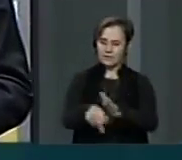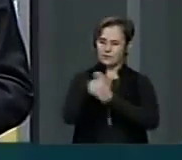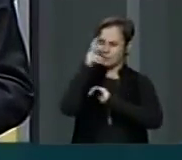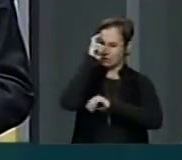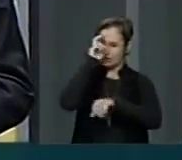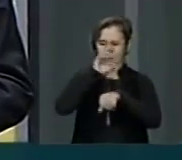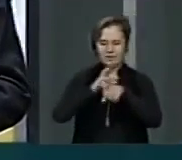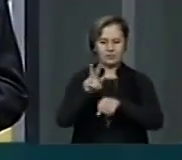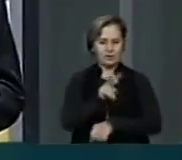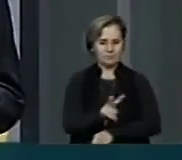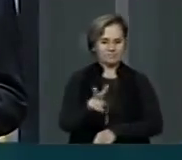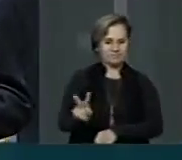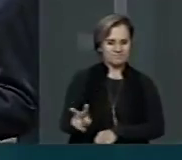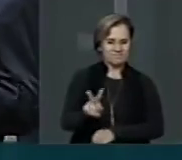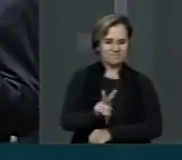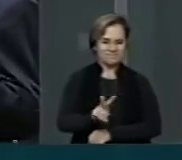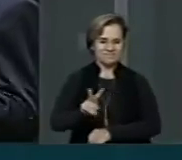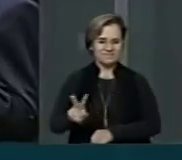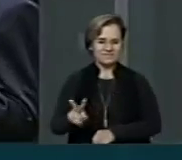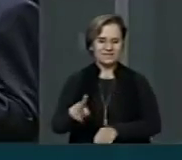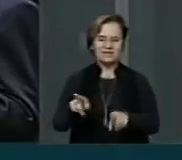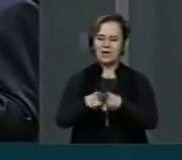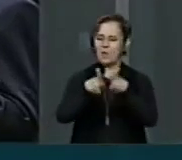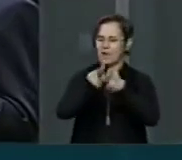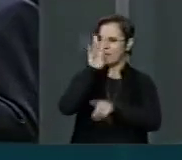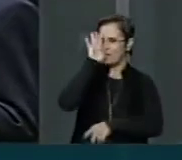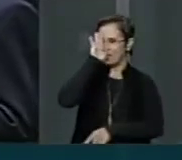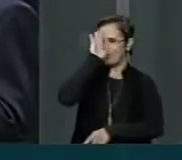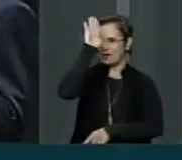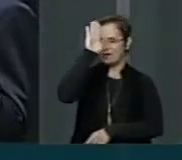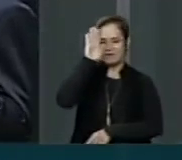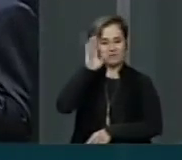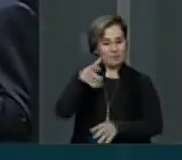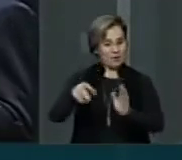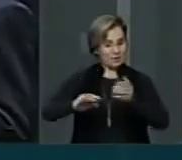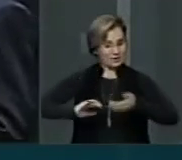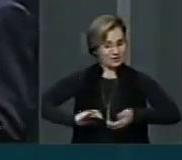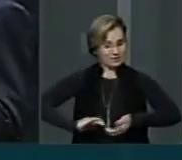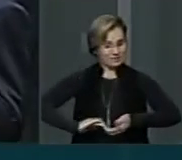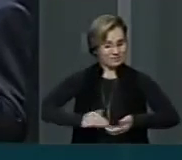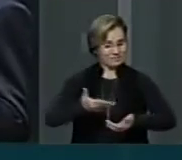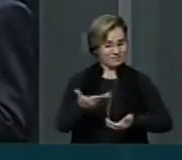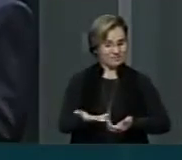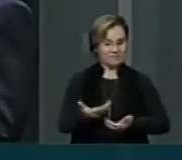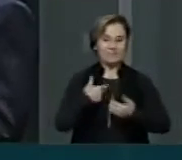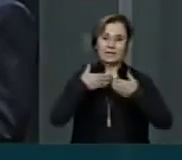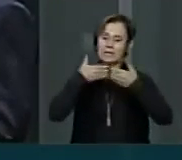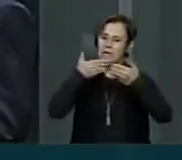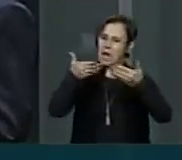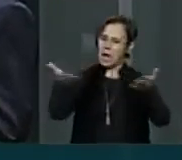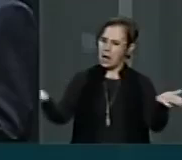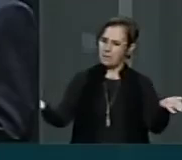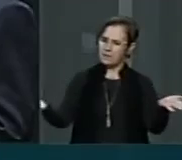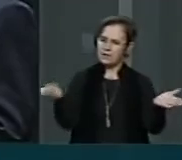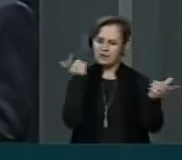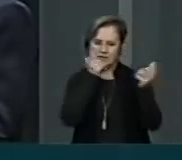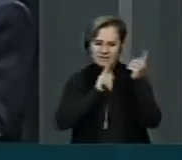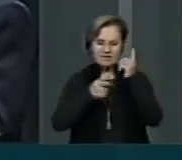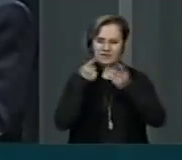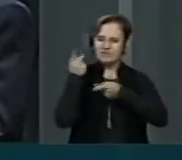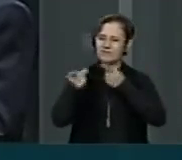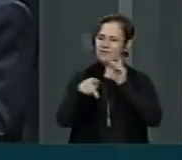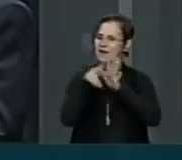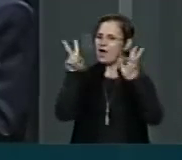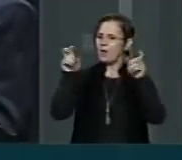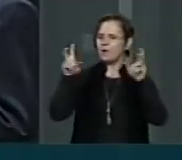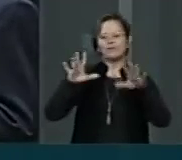que é o reggae, mas principalmente para o Congresso Nacional, que abre as suas portas para se tratar um assunto de grande